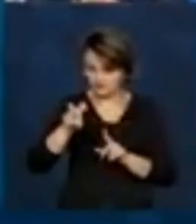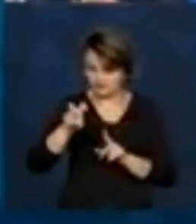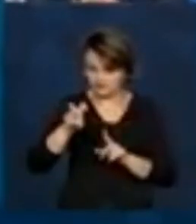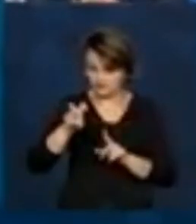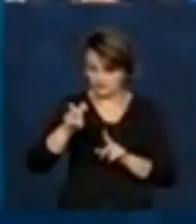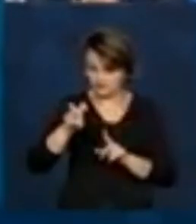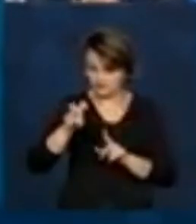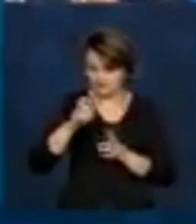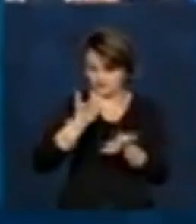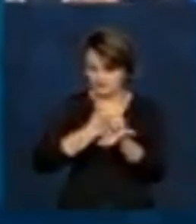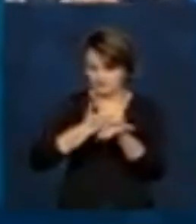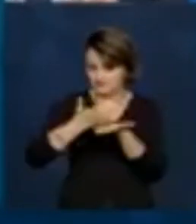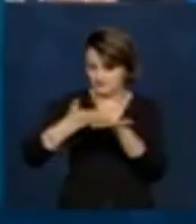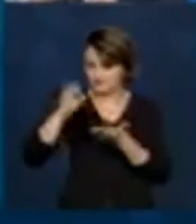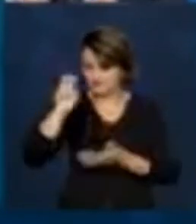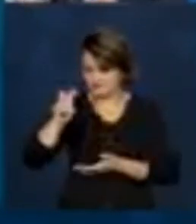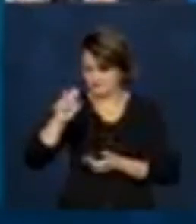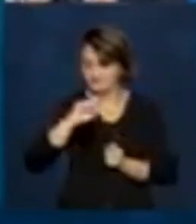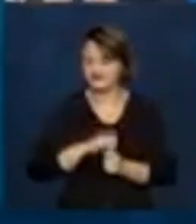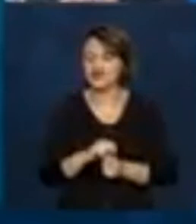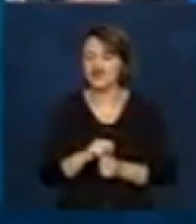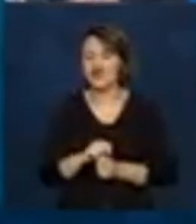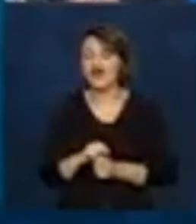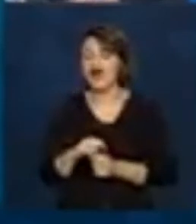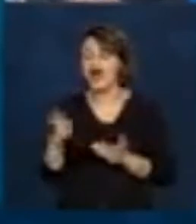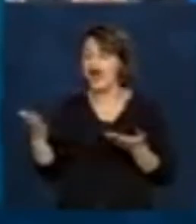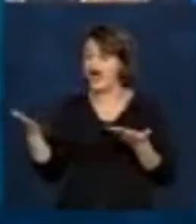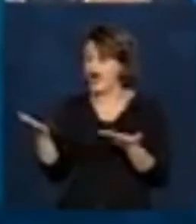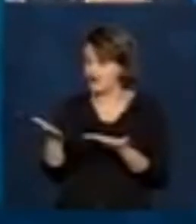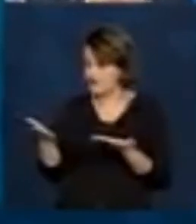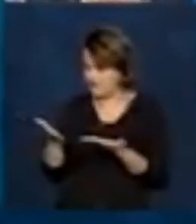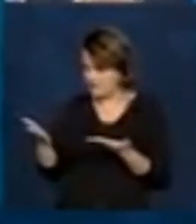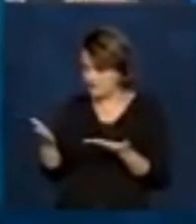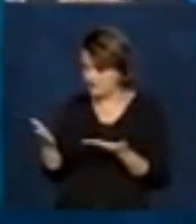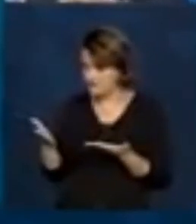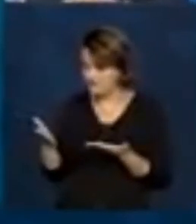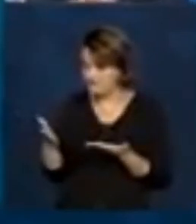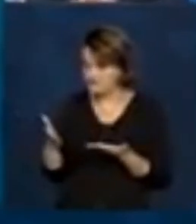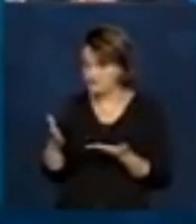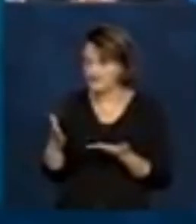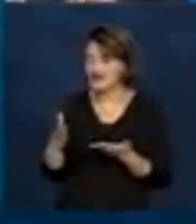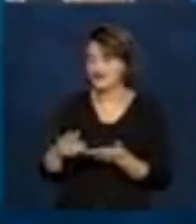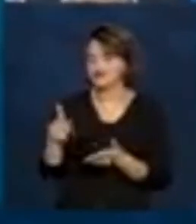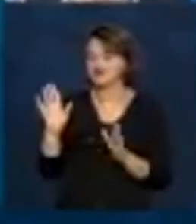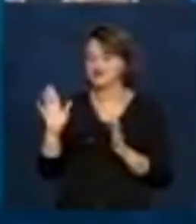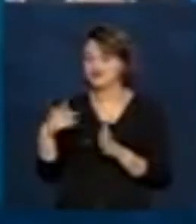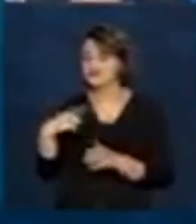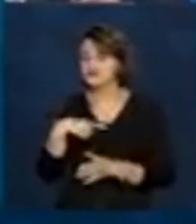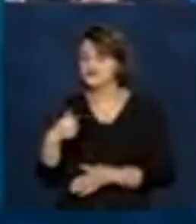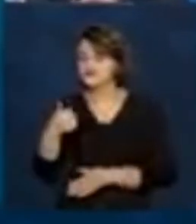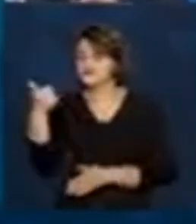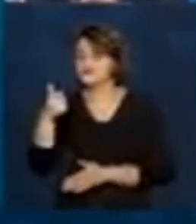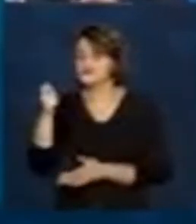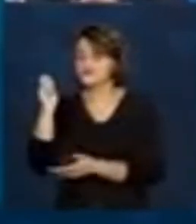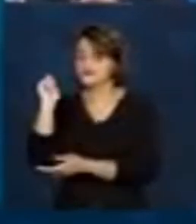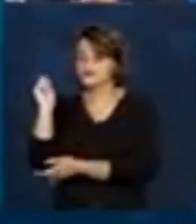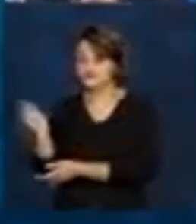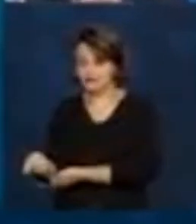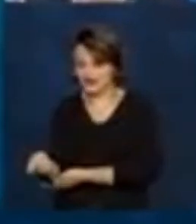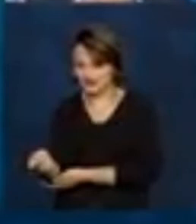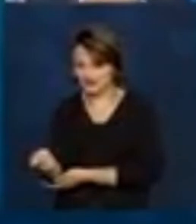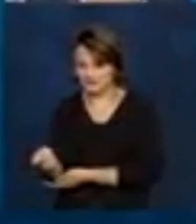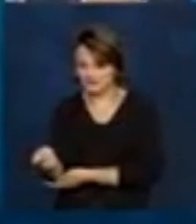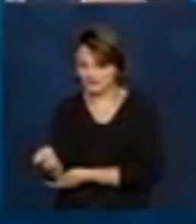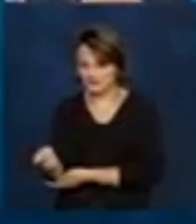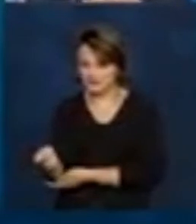emergencial. E, a partir de agora, nós já tivemos a primeira parcela do auxílio extensão